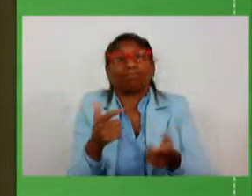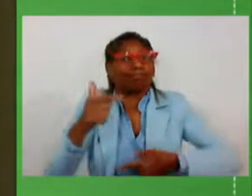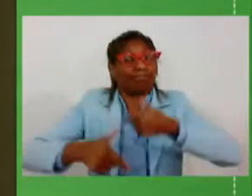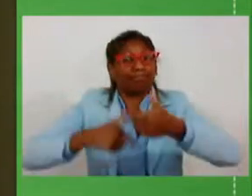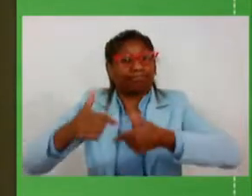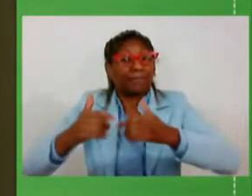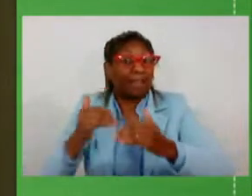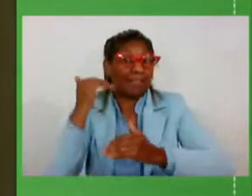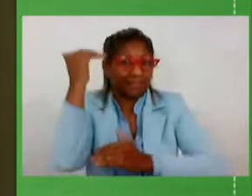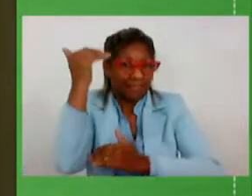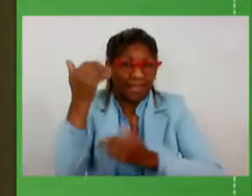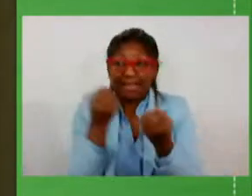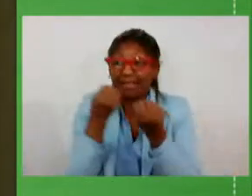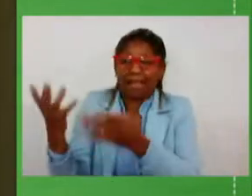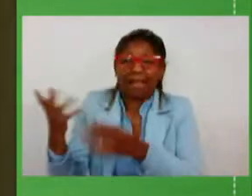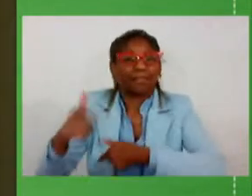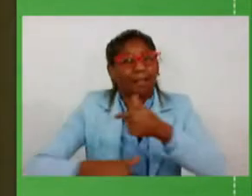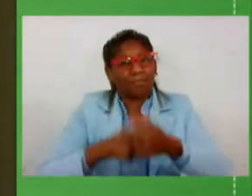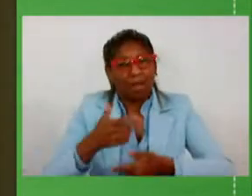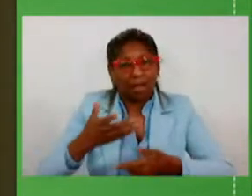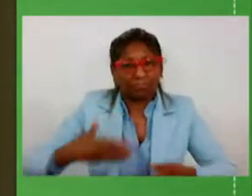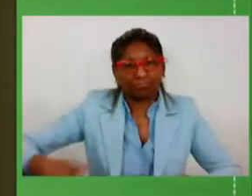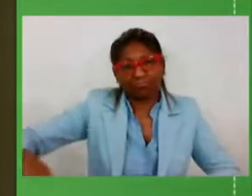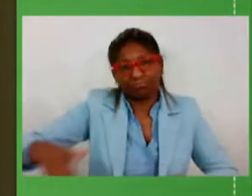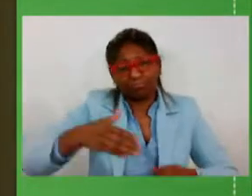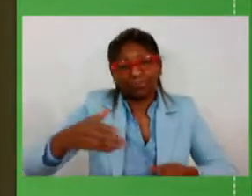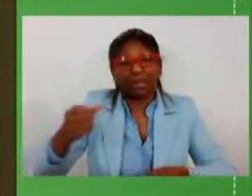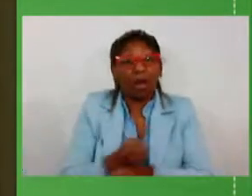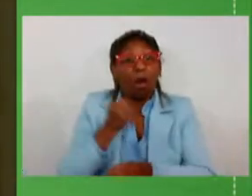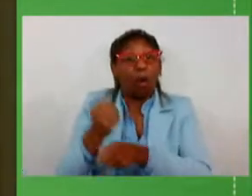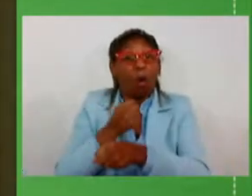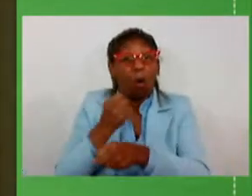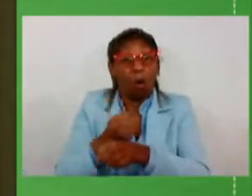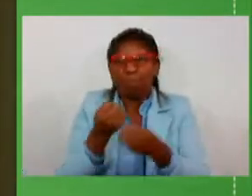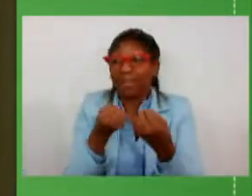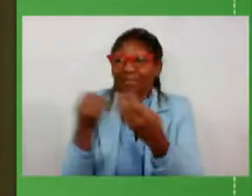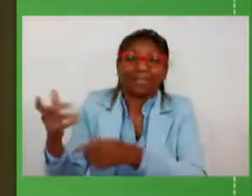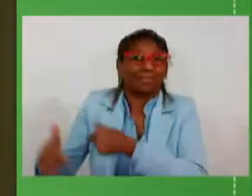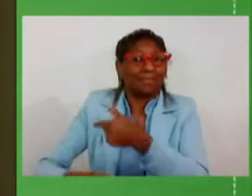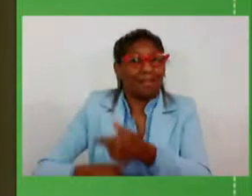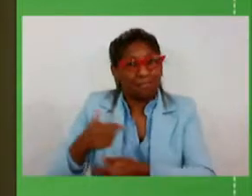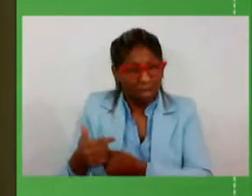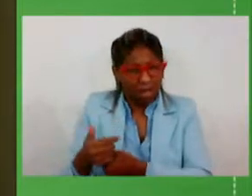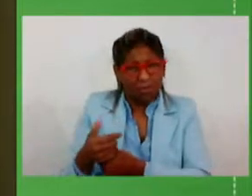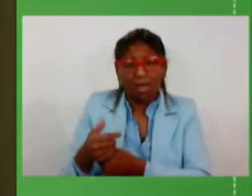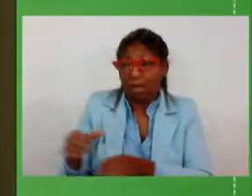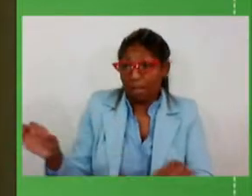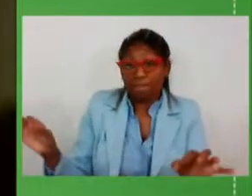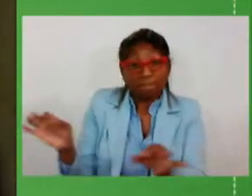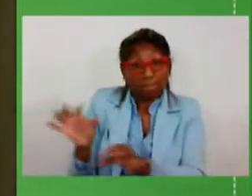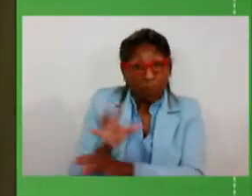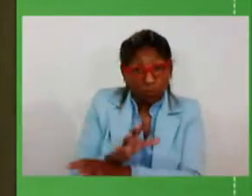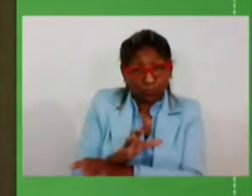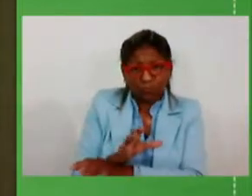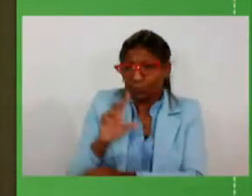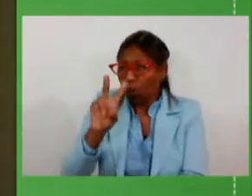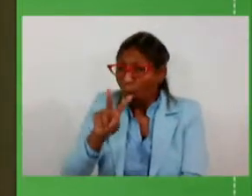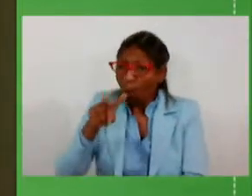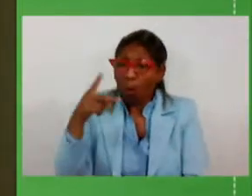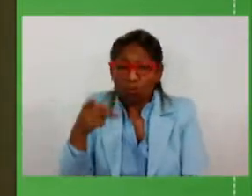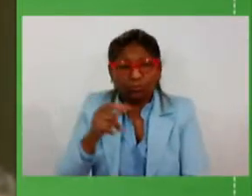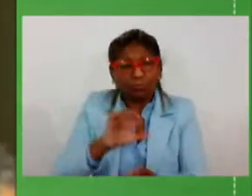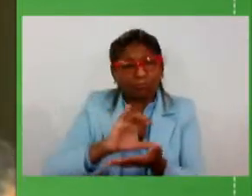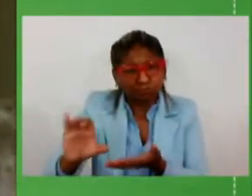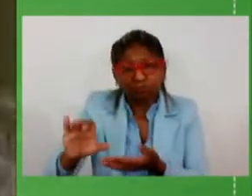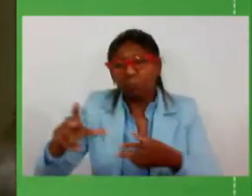a população as obras propriamente ditas vão gerar empregos e elas uma vez executadas vão gerar outros investimentos privados